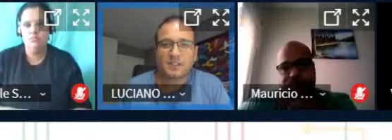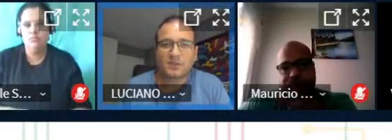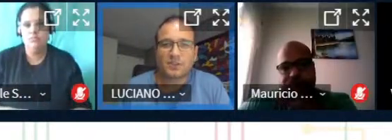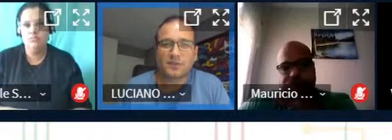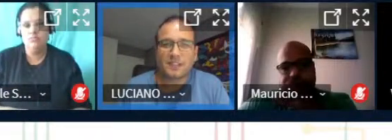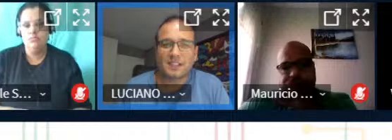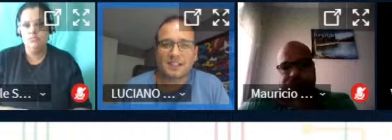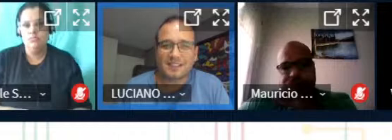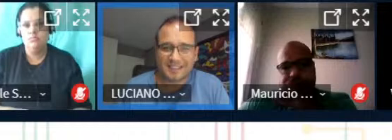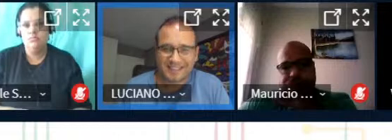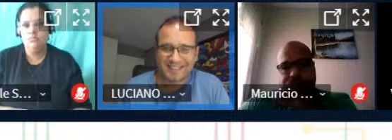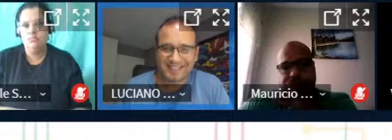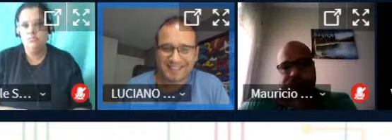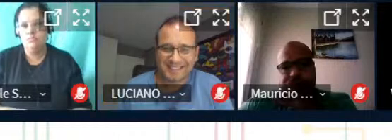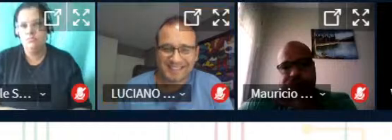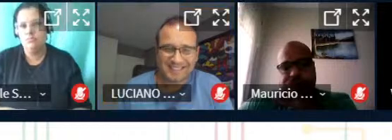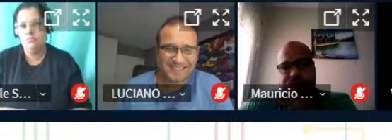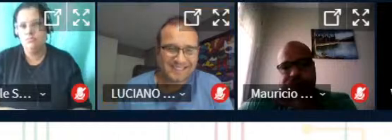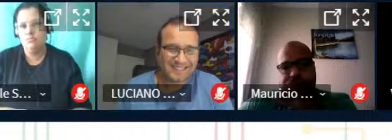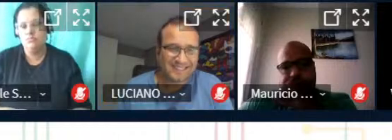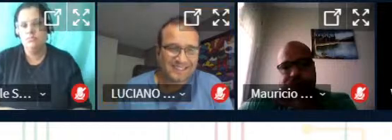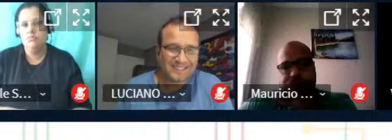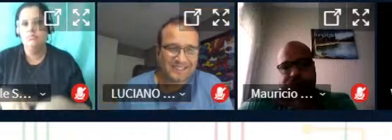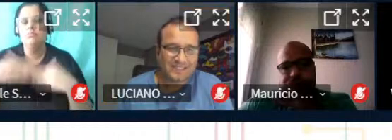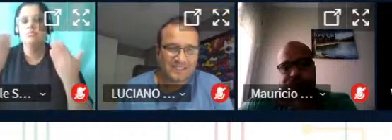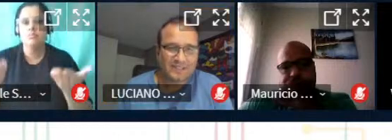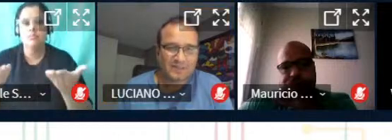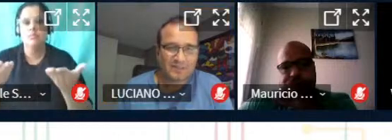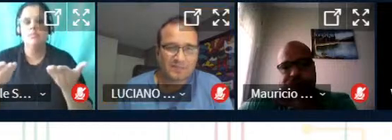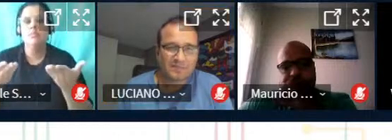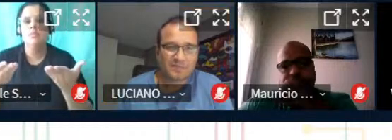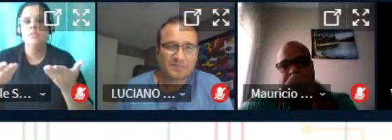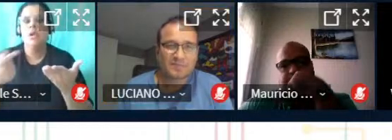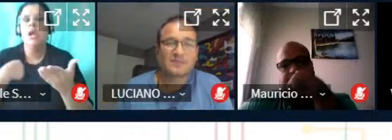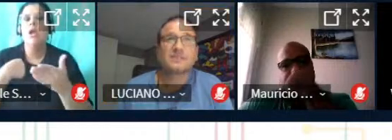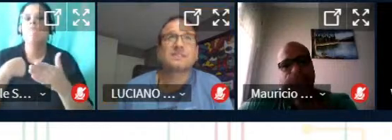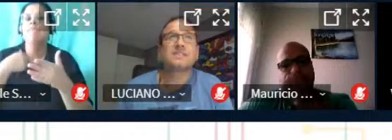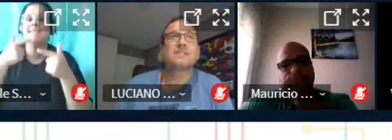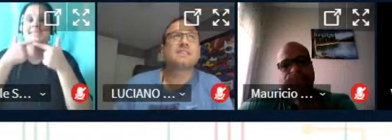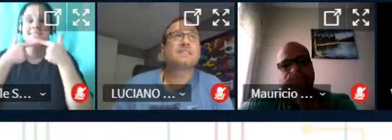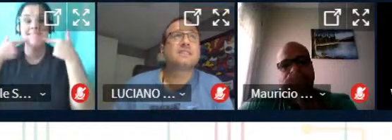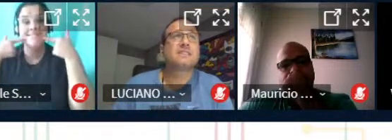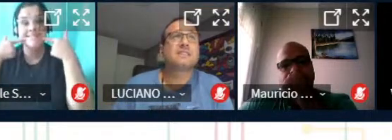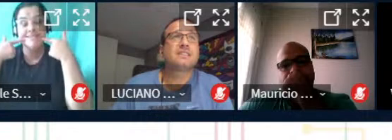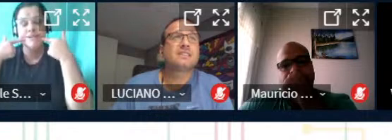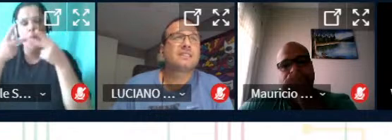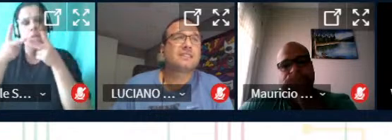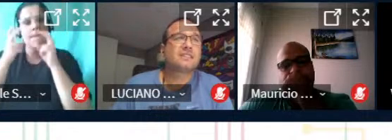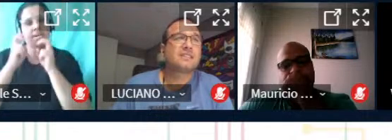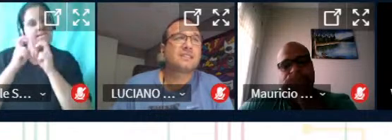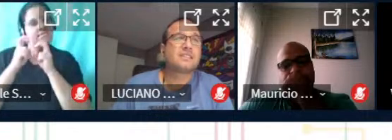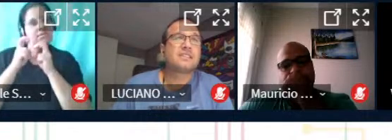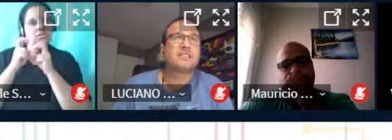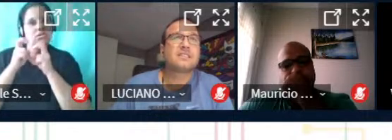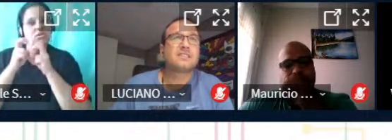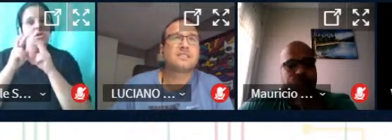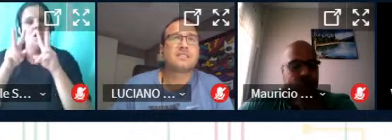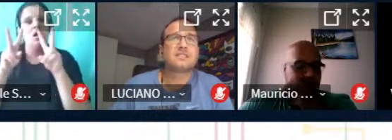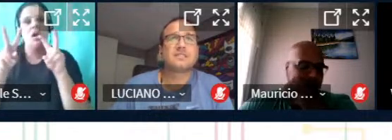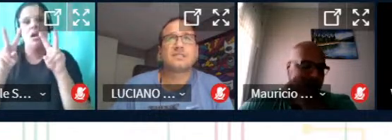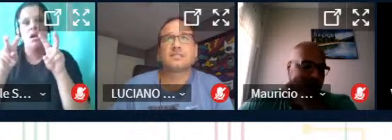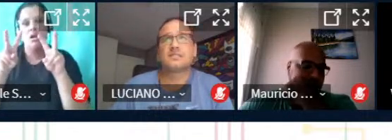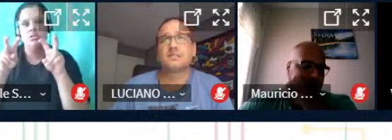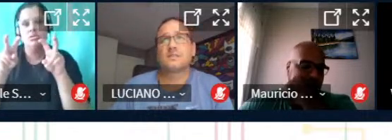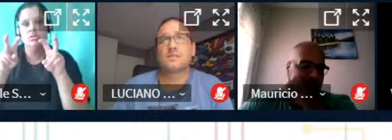pode ser contigo Fernanda ah, então tá eu fiquei muito contente no sentido de perceber essa questão de